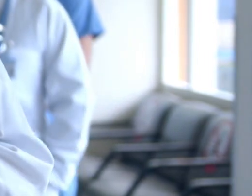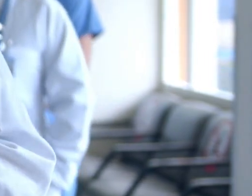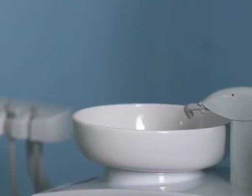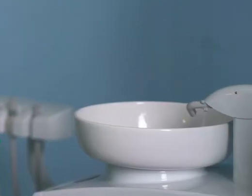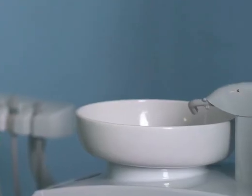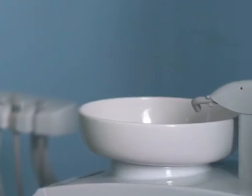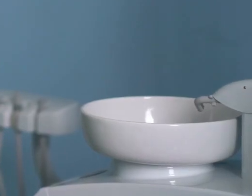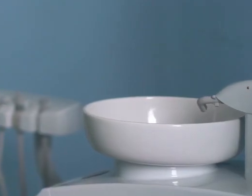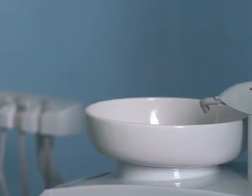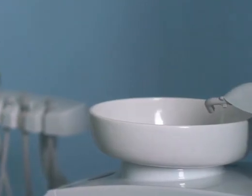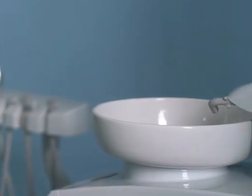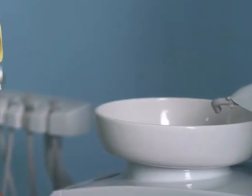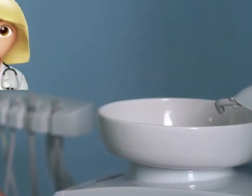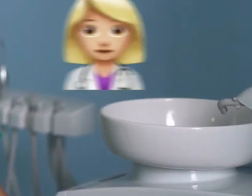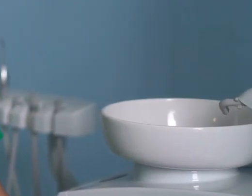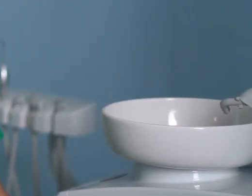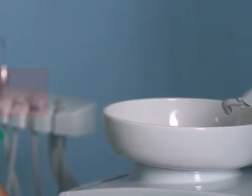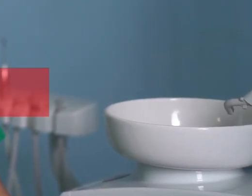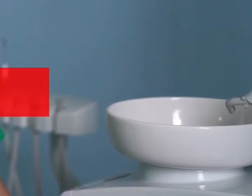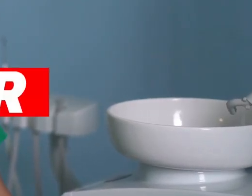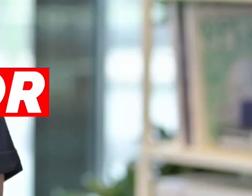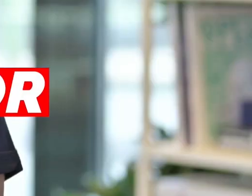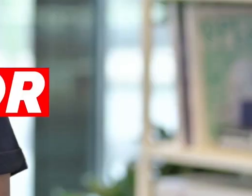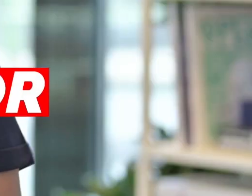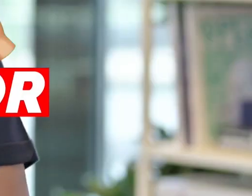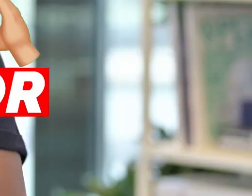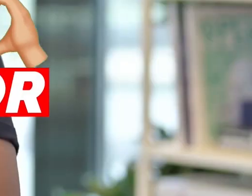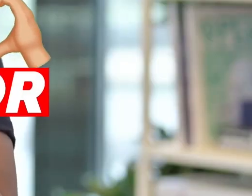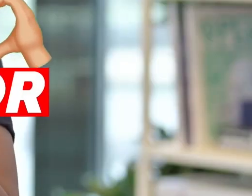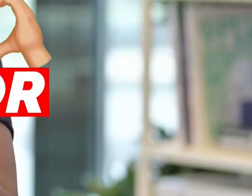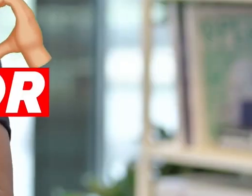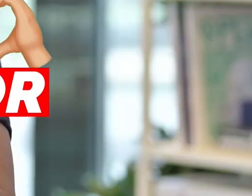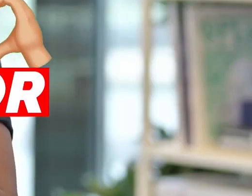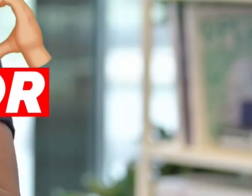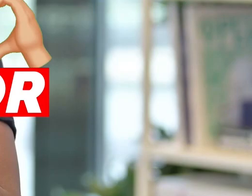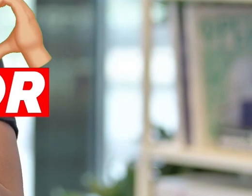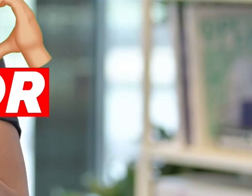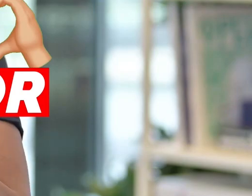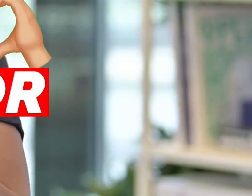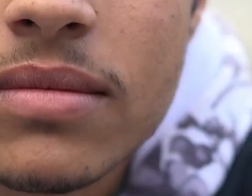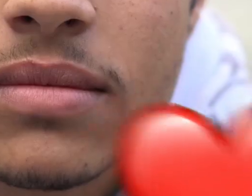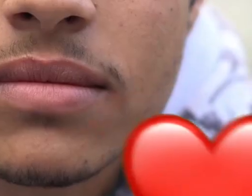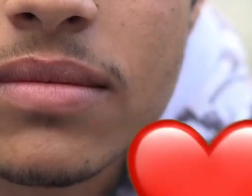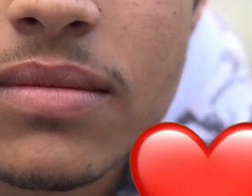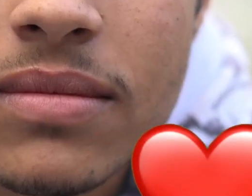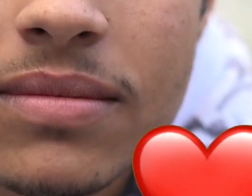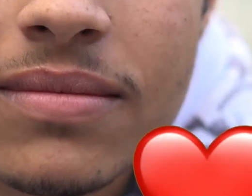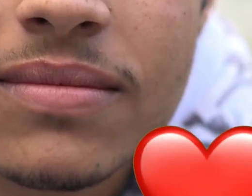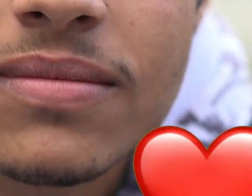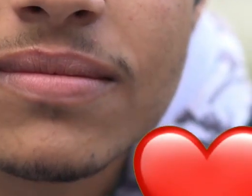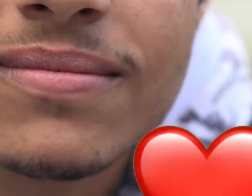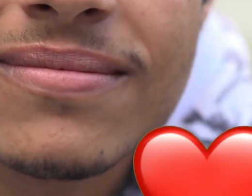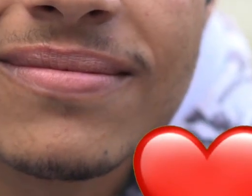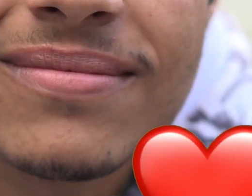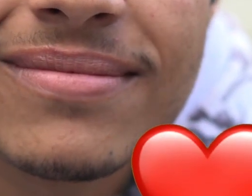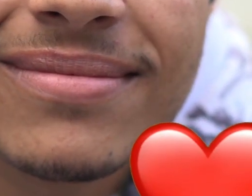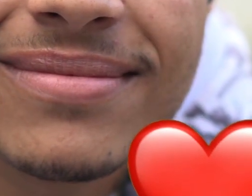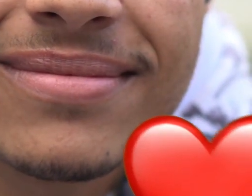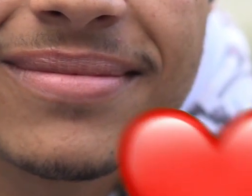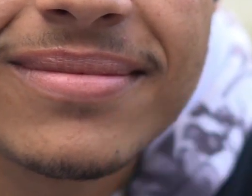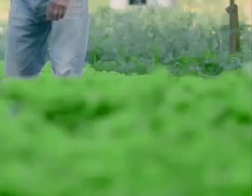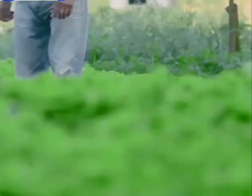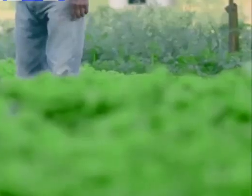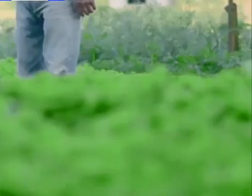voltou o Brasil sorridente voltou é trabalho com amor trabalhando trabalhando nosso povo tá